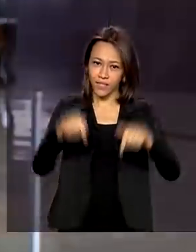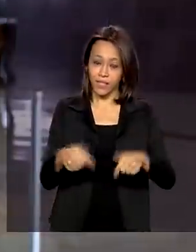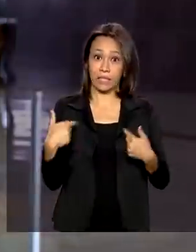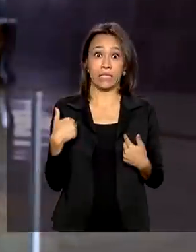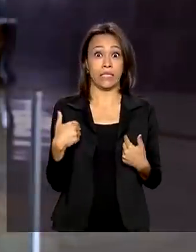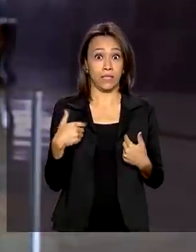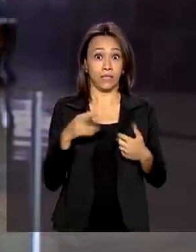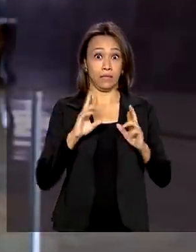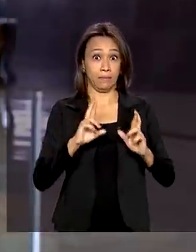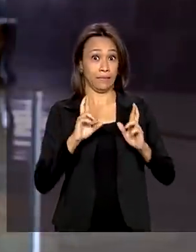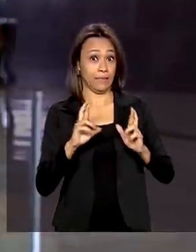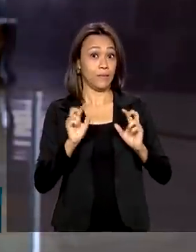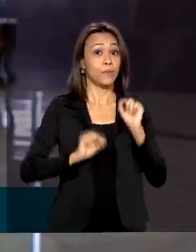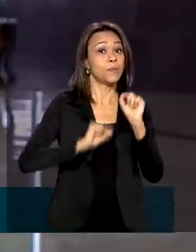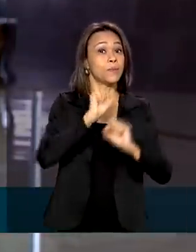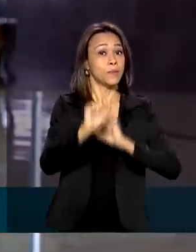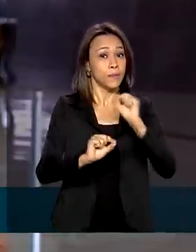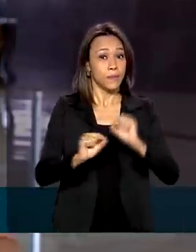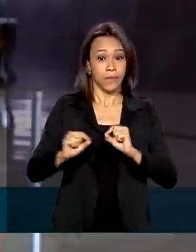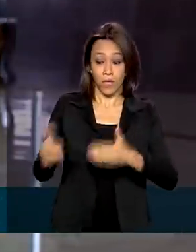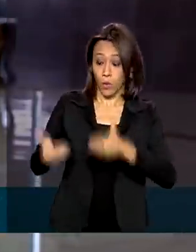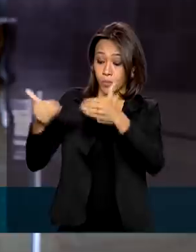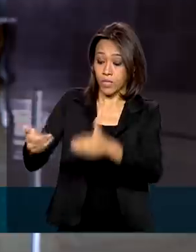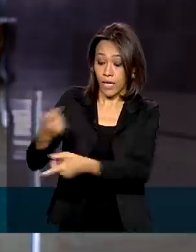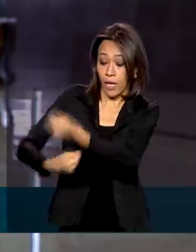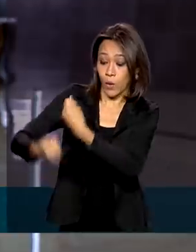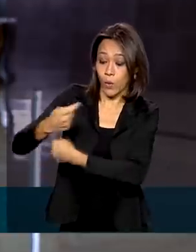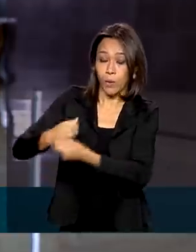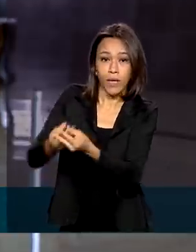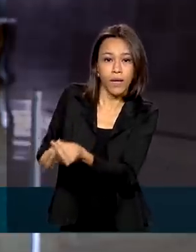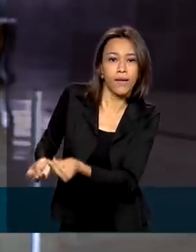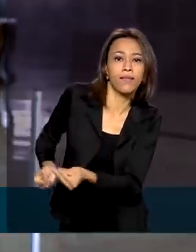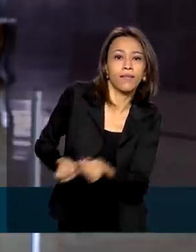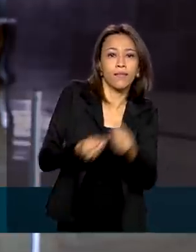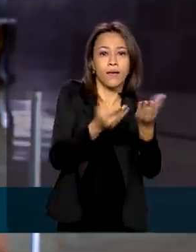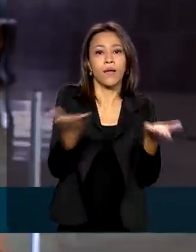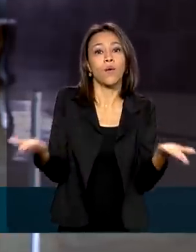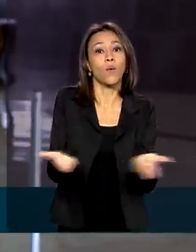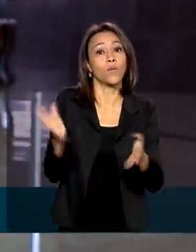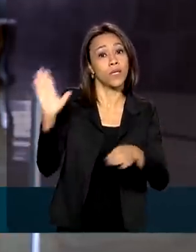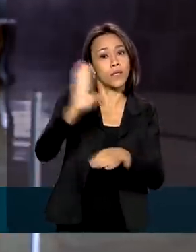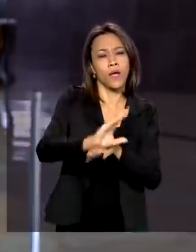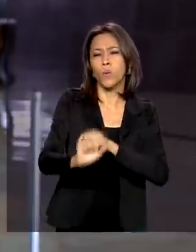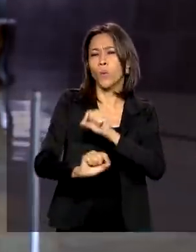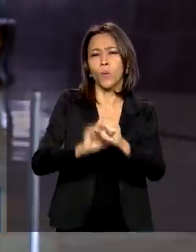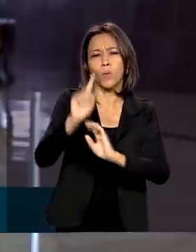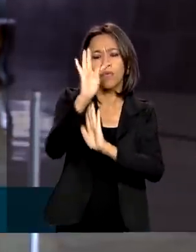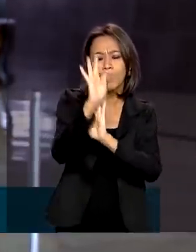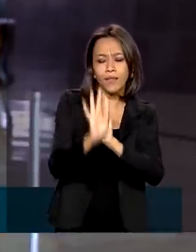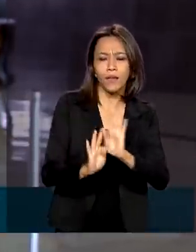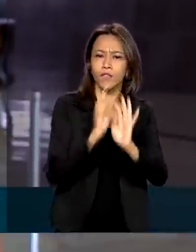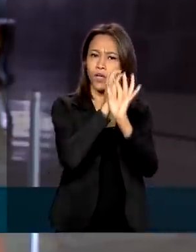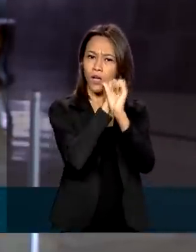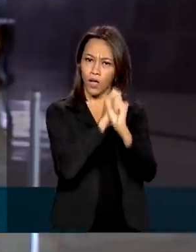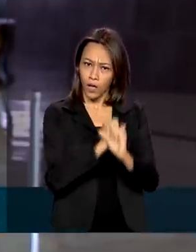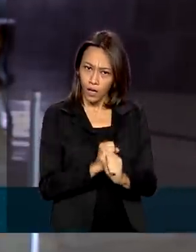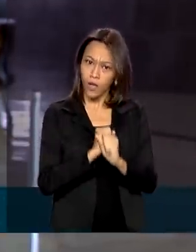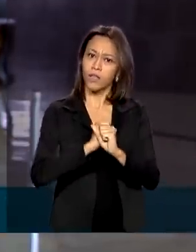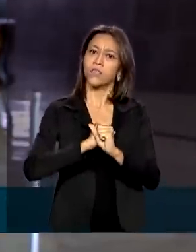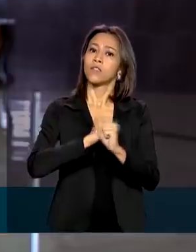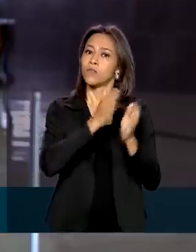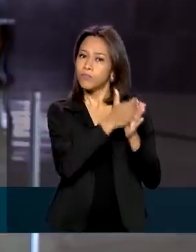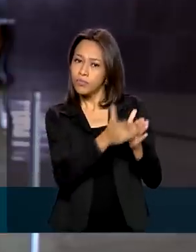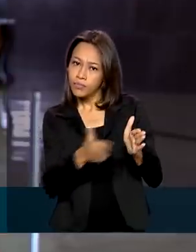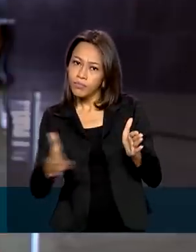expectativa é que o Ministério da Economia entregue ao Congresso, hoje à tarde, o texto da lei orçamentária anual, já com as